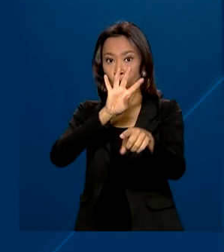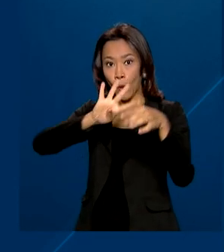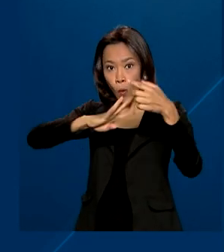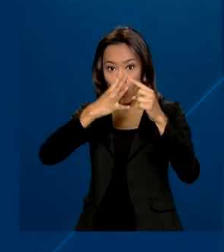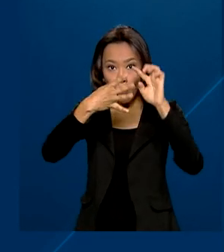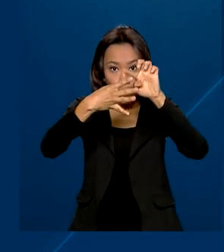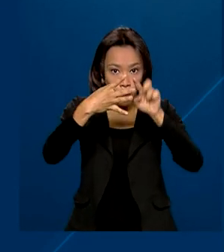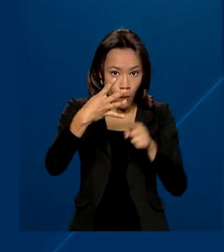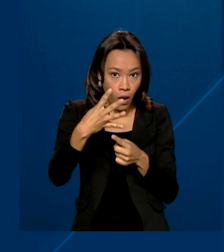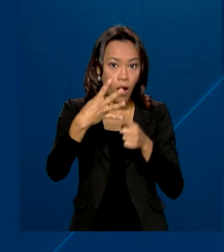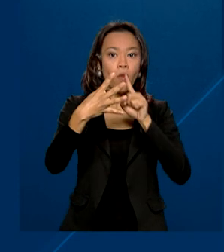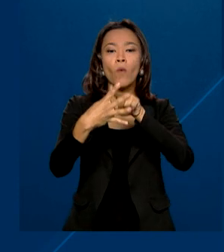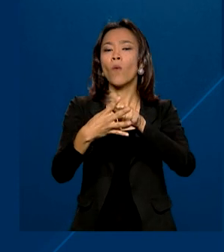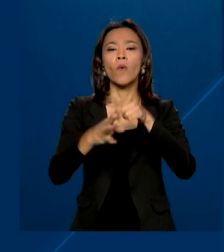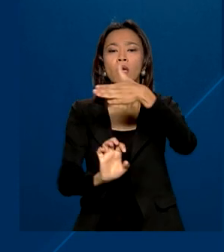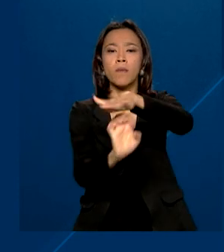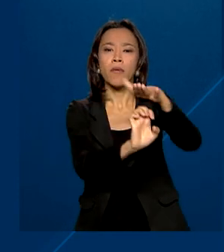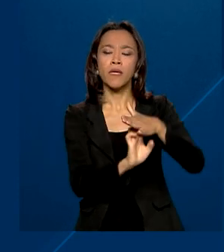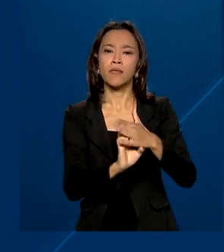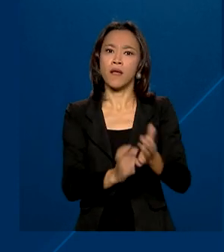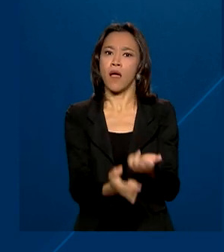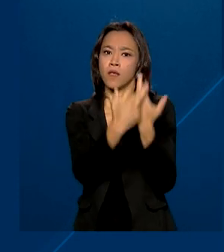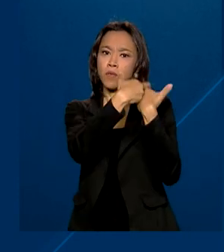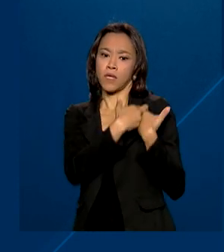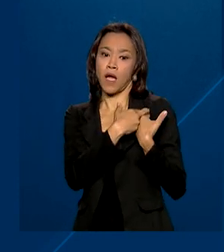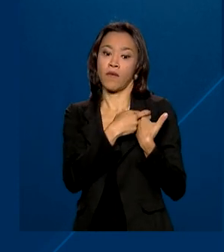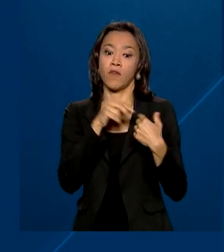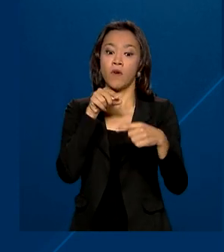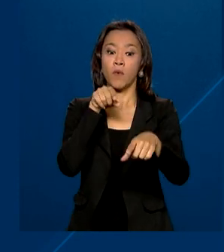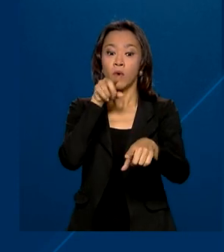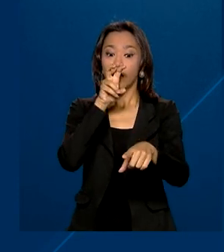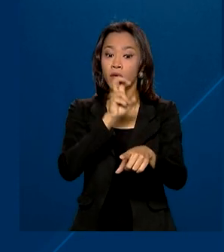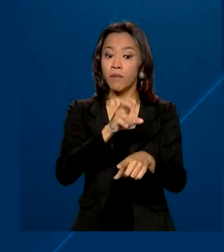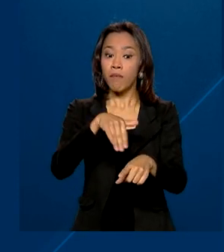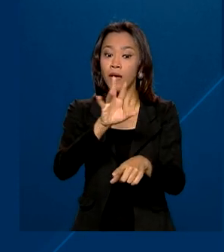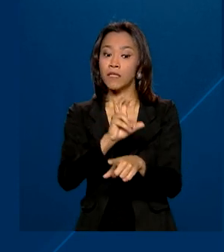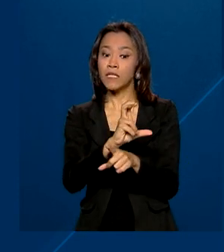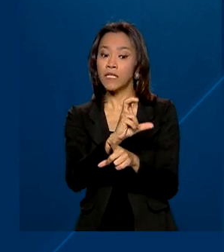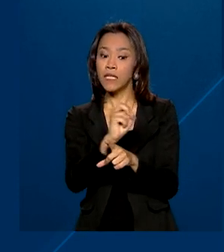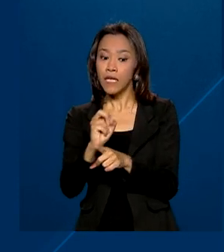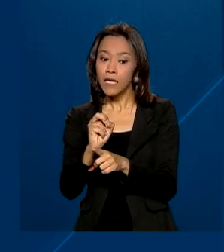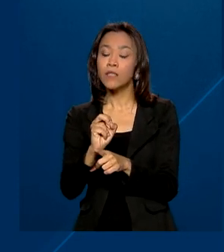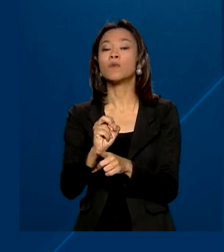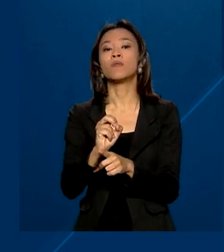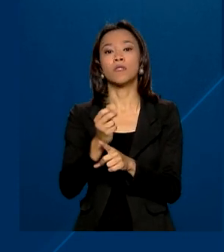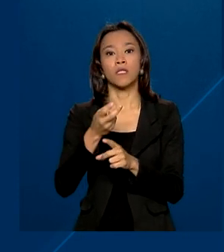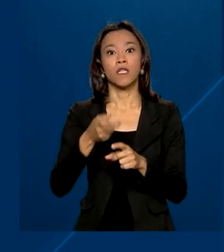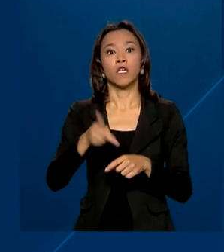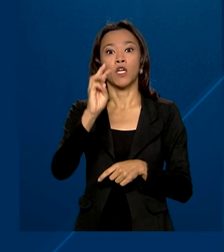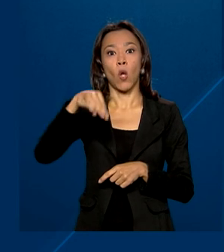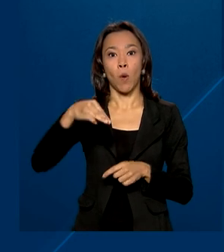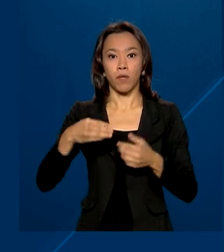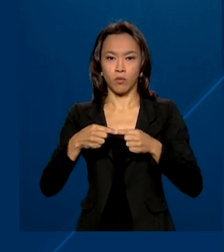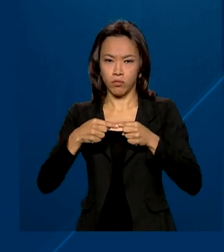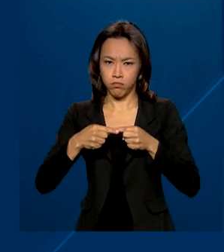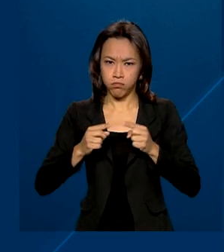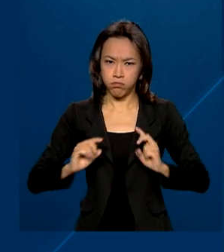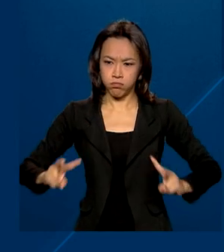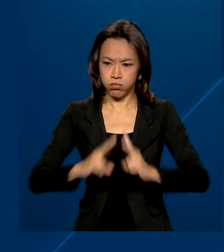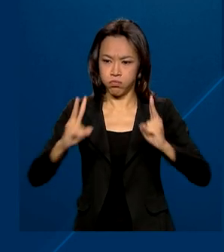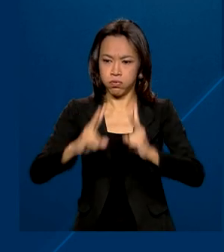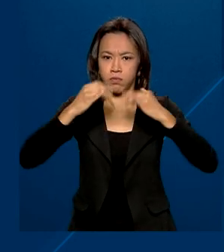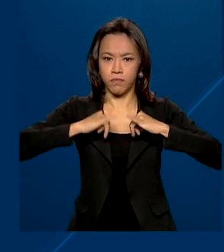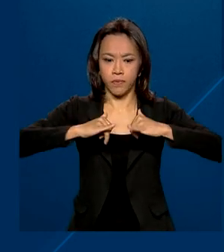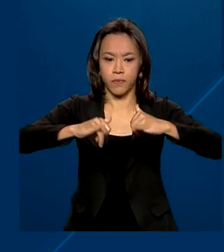responsáveis pela instalação de 515 quilômetros de linhas de transmissão e de 2.600 megavolt-ampéres de